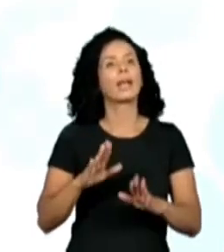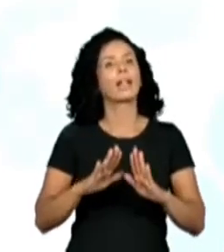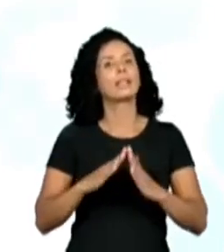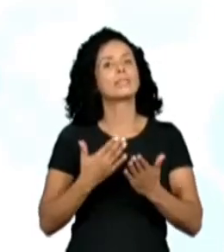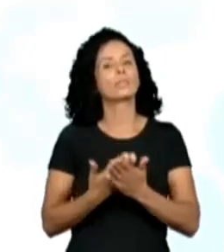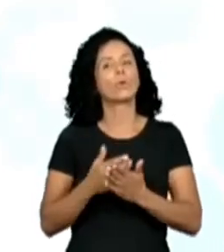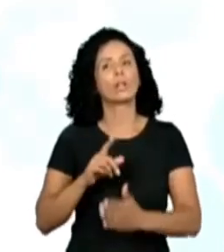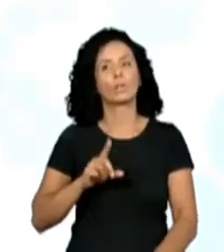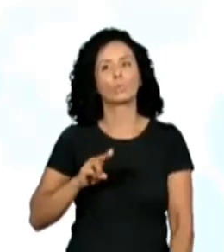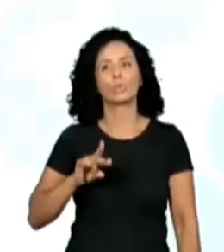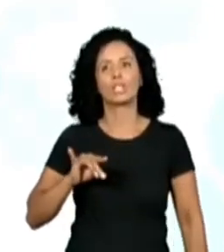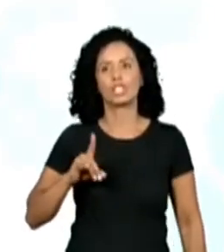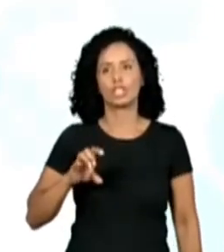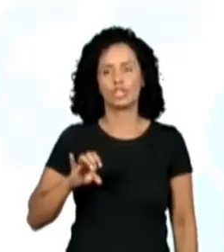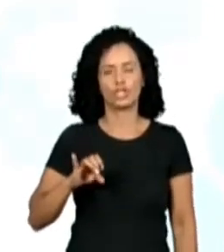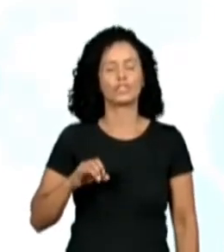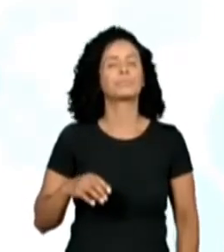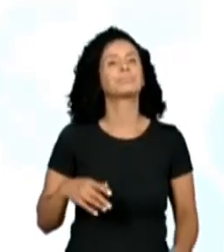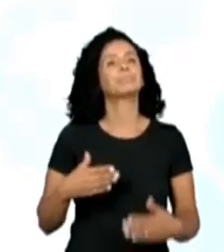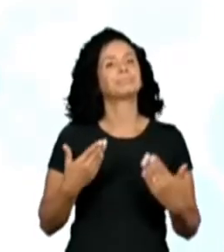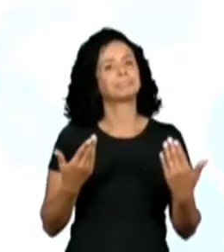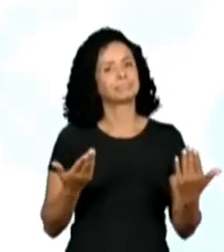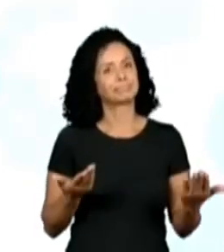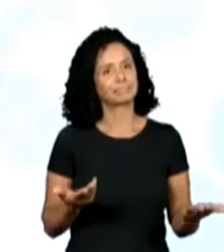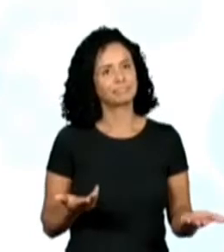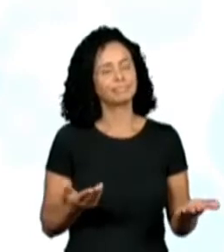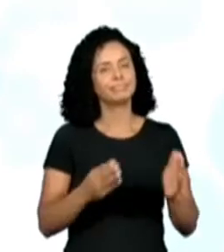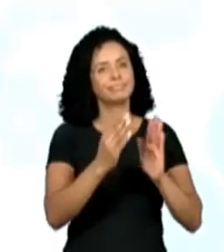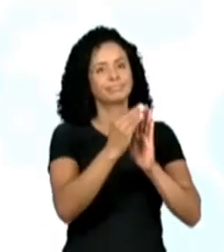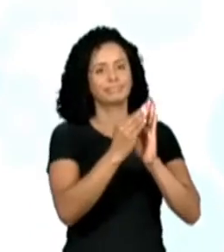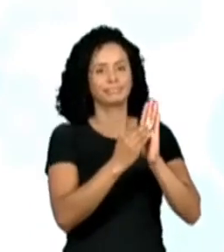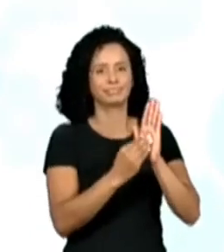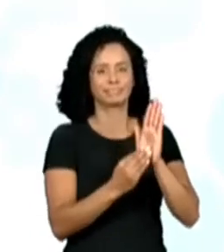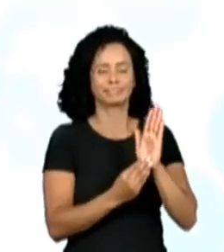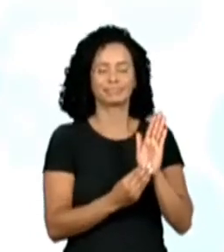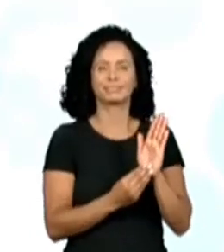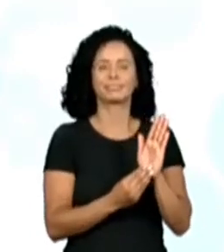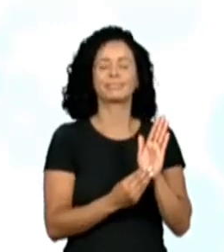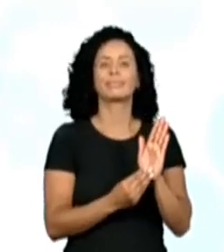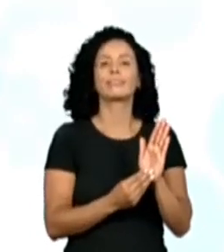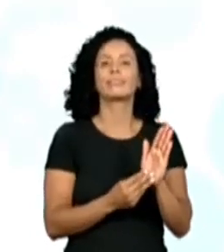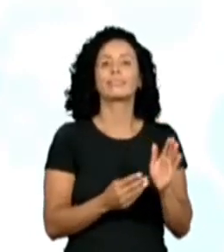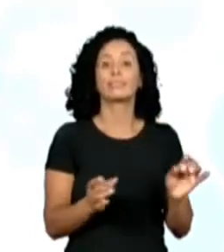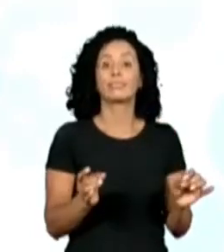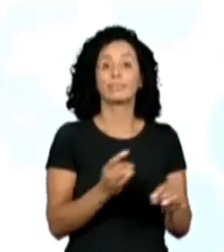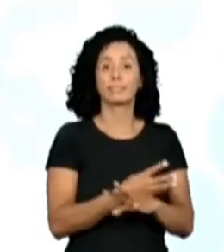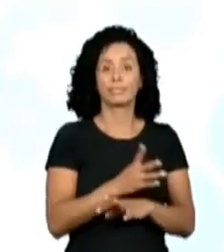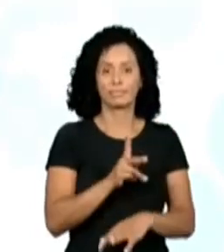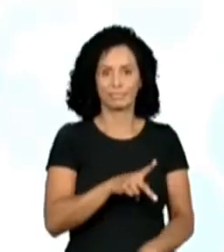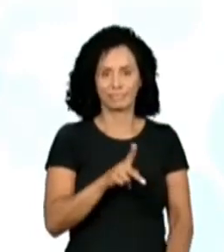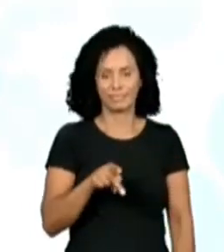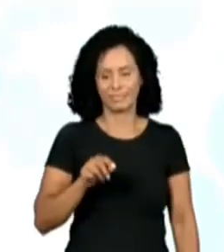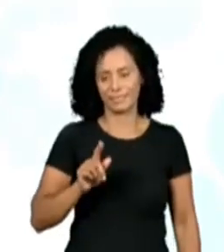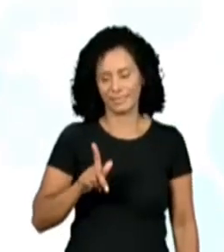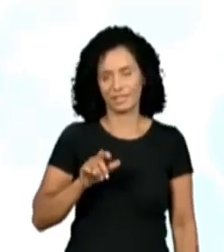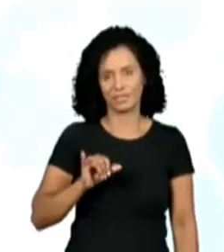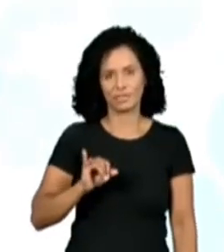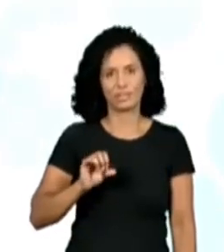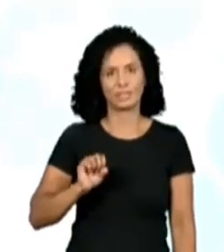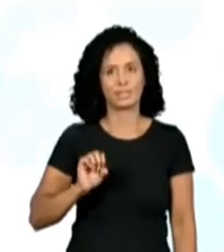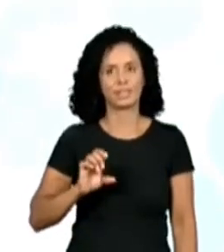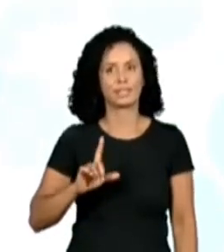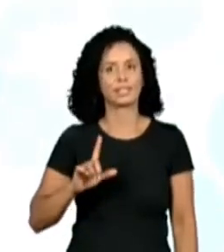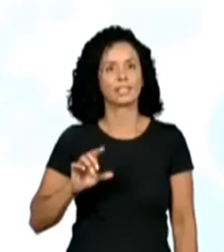Pirandelo. Então, vamos colocar aqui a Pro Gisele, junto